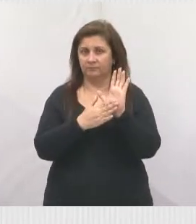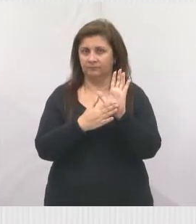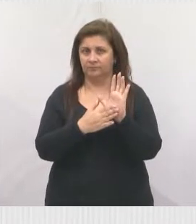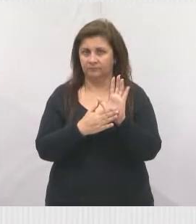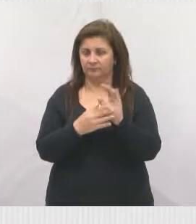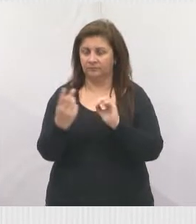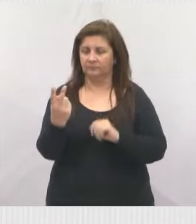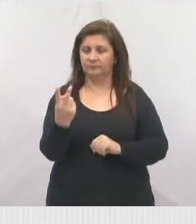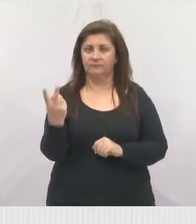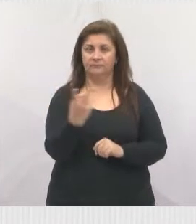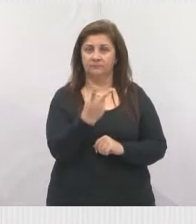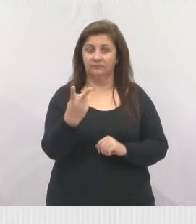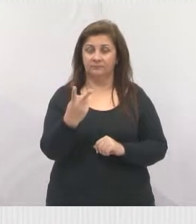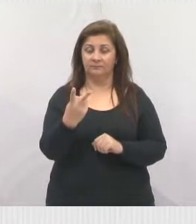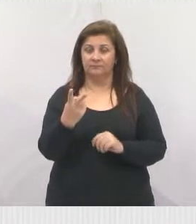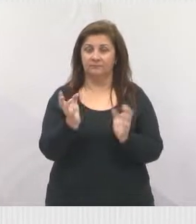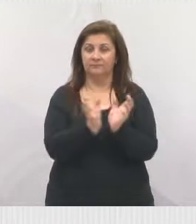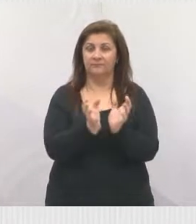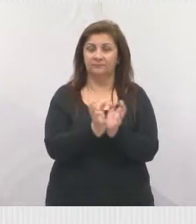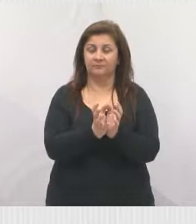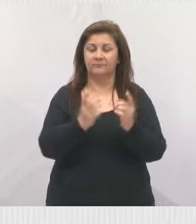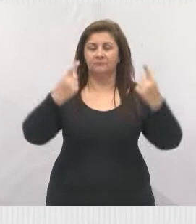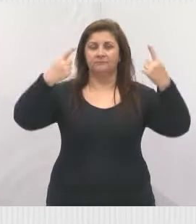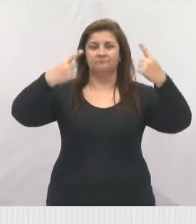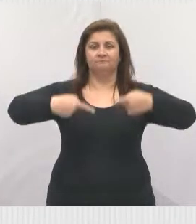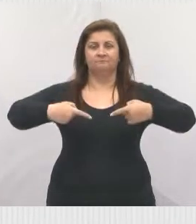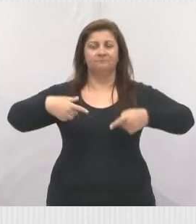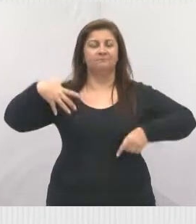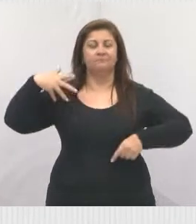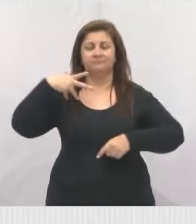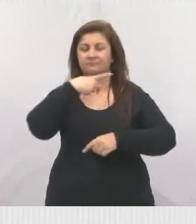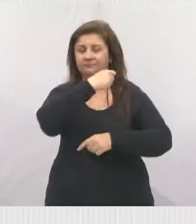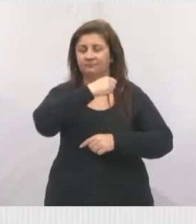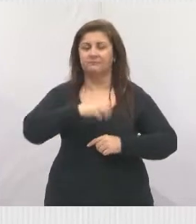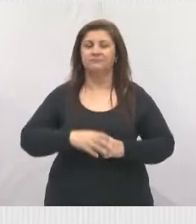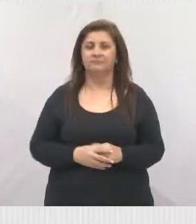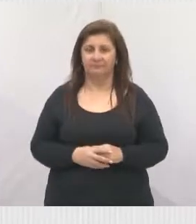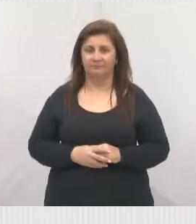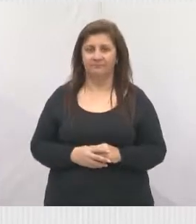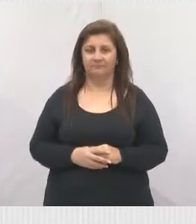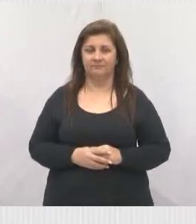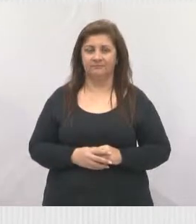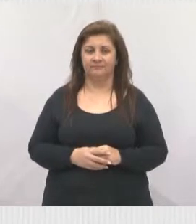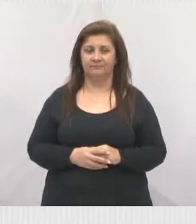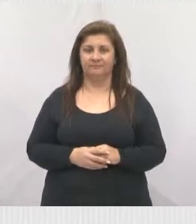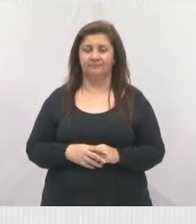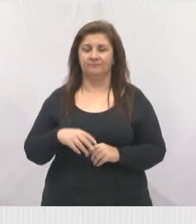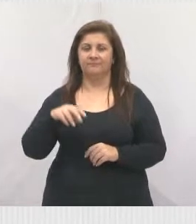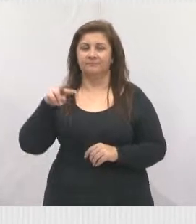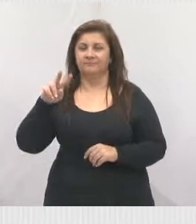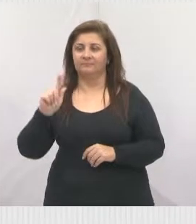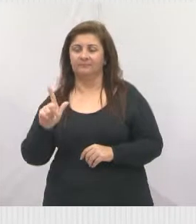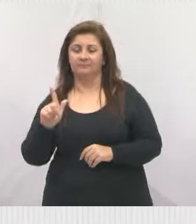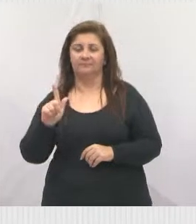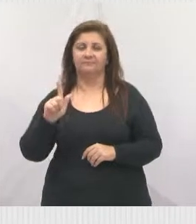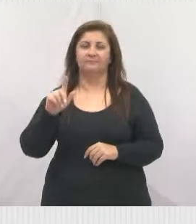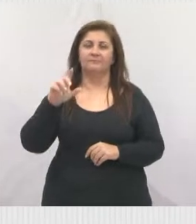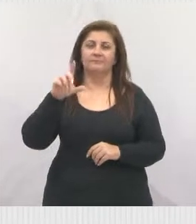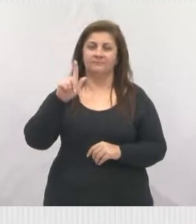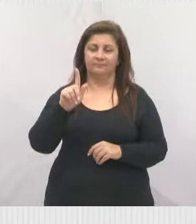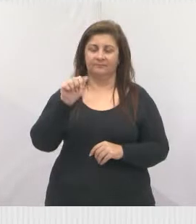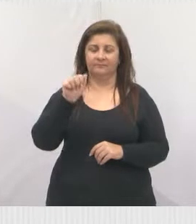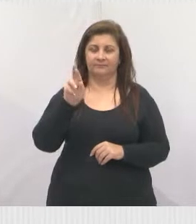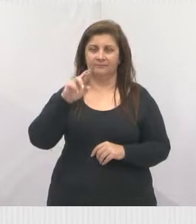as duas equipes que fez uma final maravilhosa ali no Ducambuzano, Vila Garcia, cidade de Salvador.